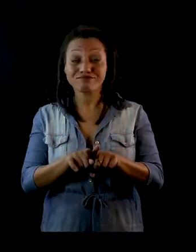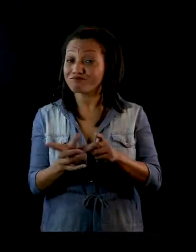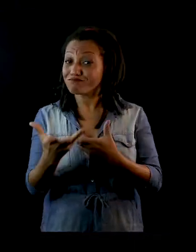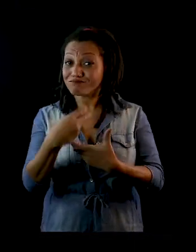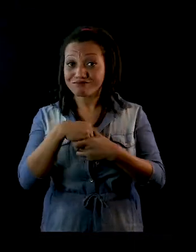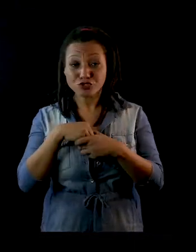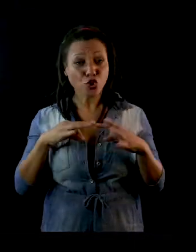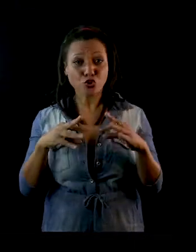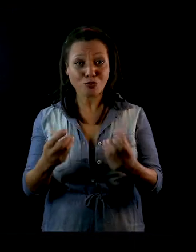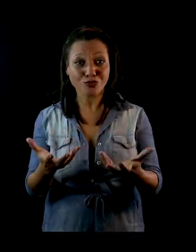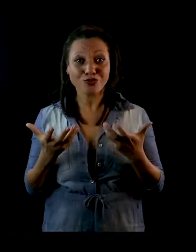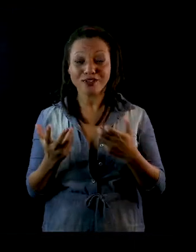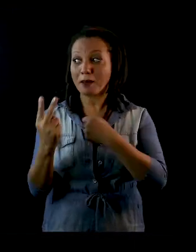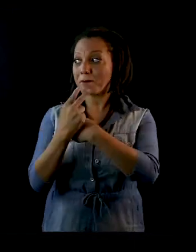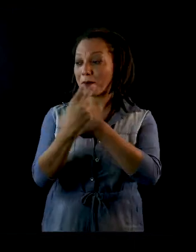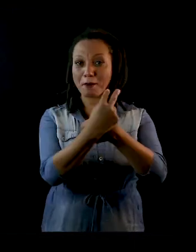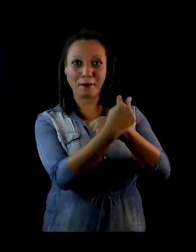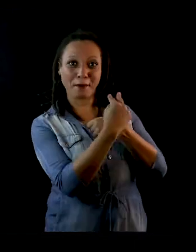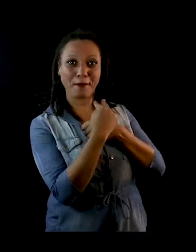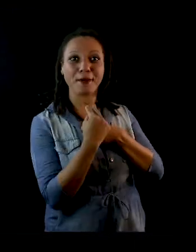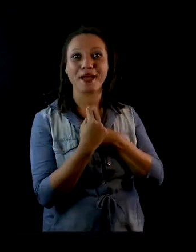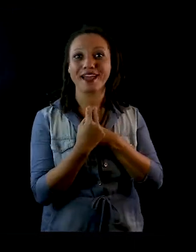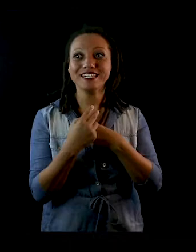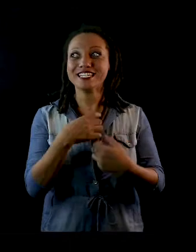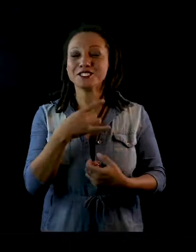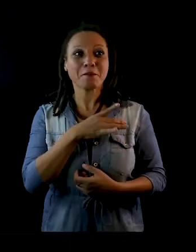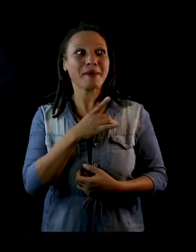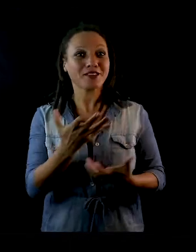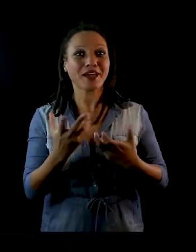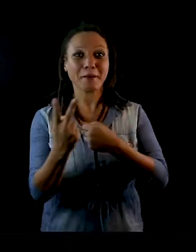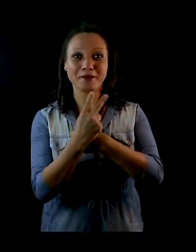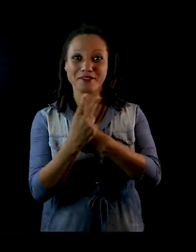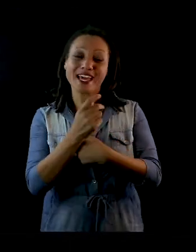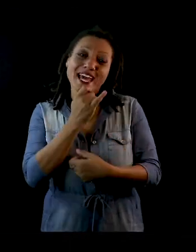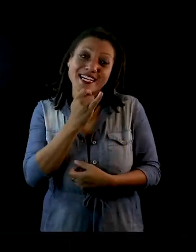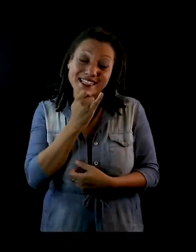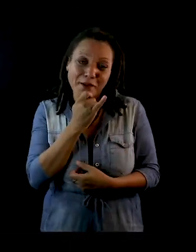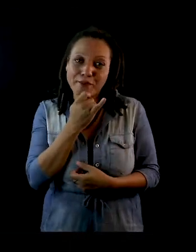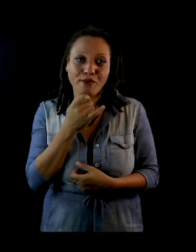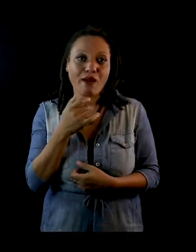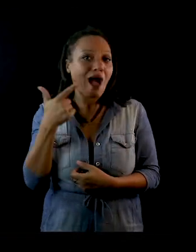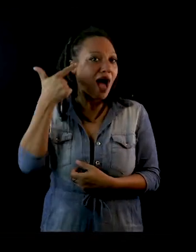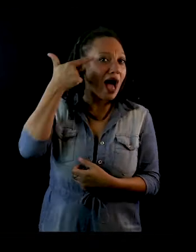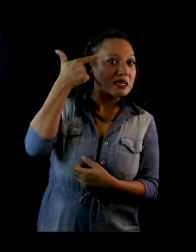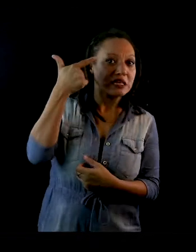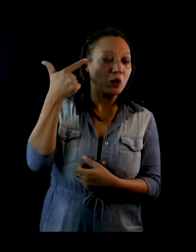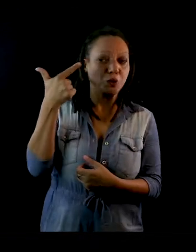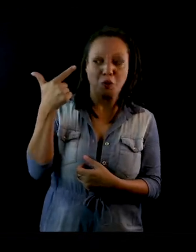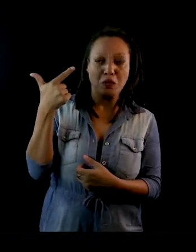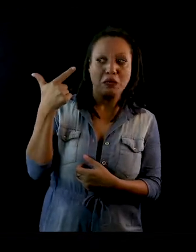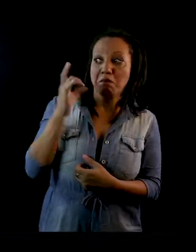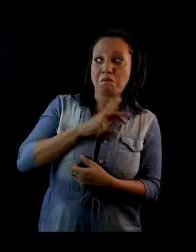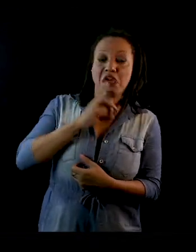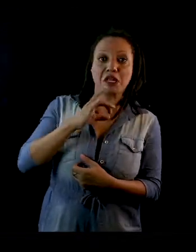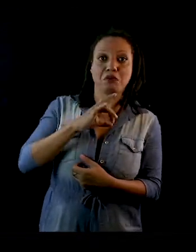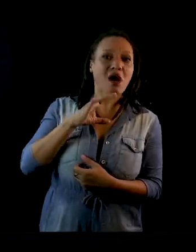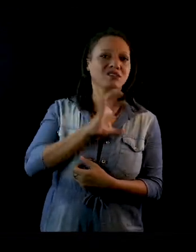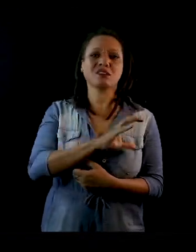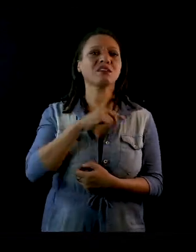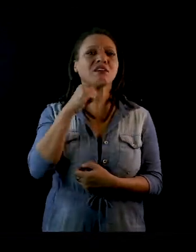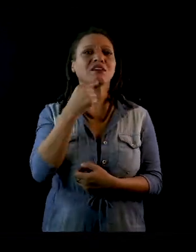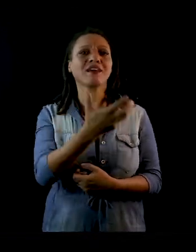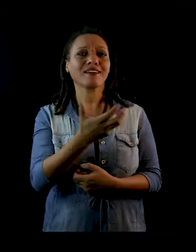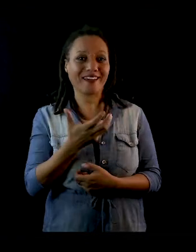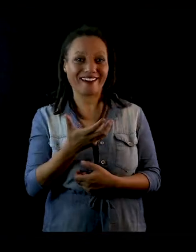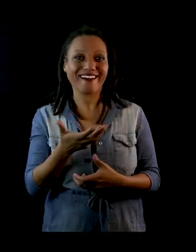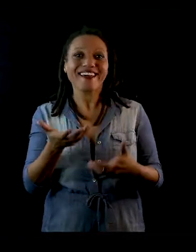e se sentir protegido. Você não quer estar num assalto, entendeu? Você quer estar sentindo medo lendo alguma coisa, sabendo que você está na sua casa. Então,